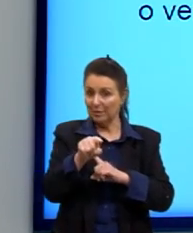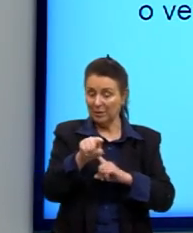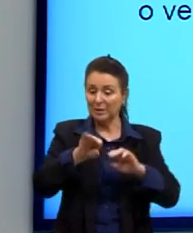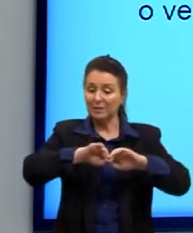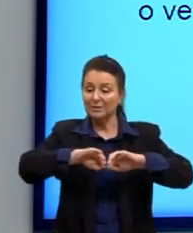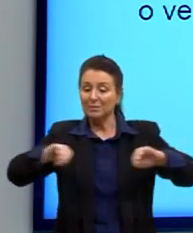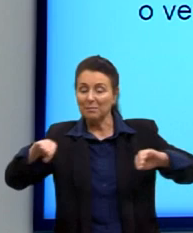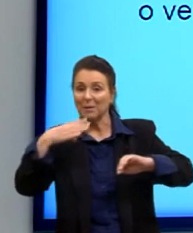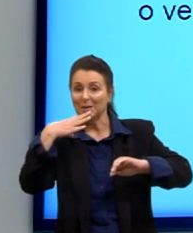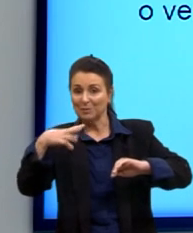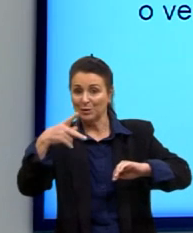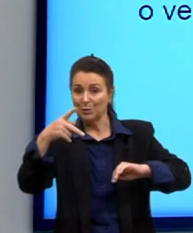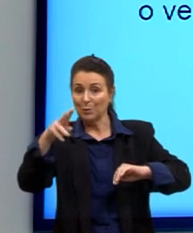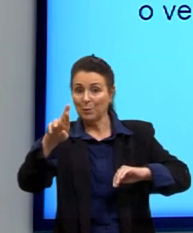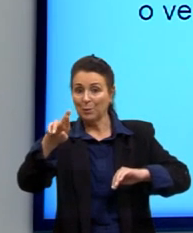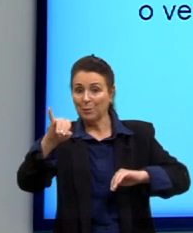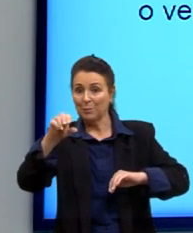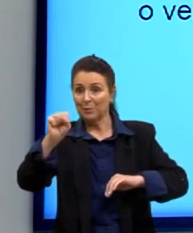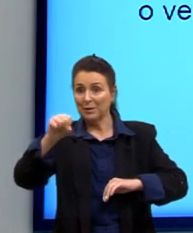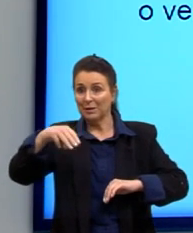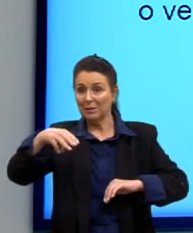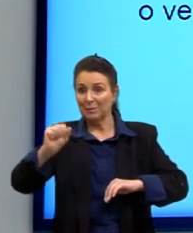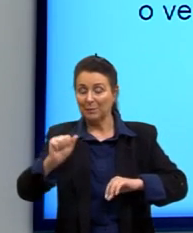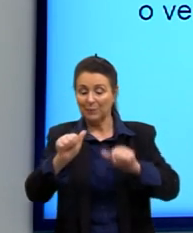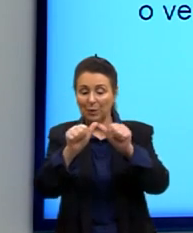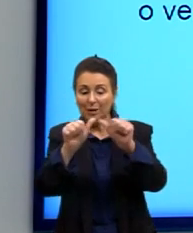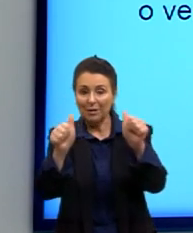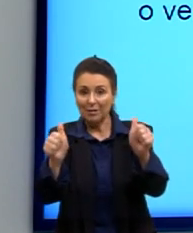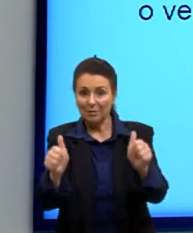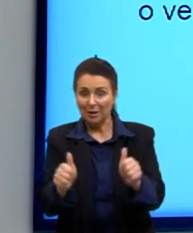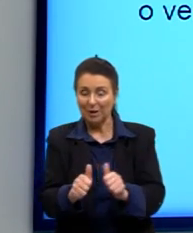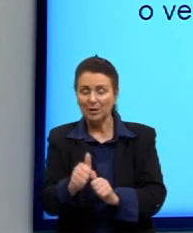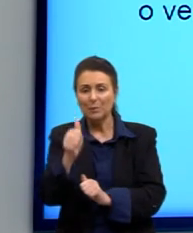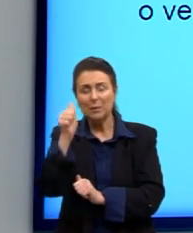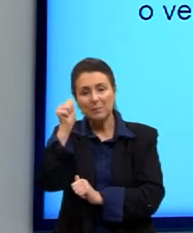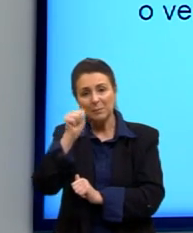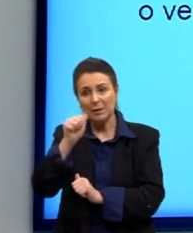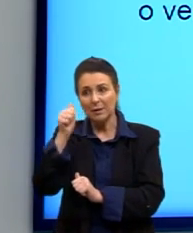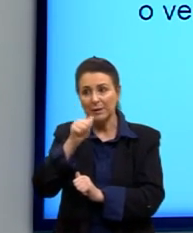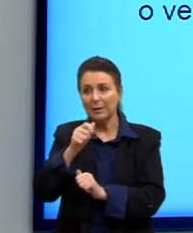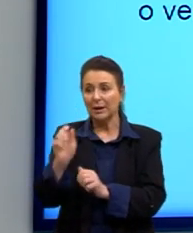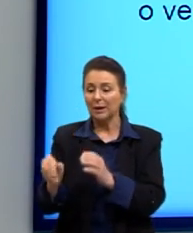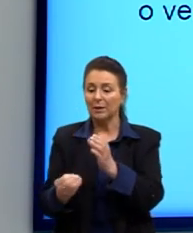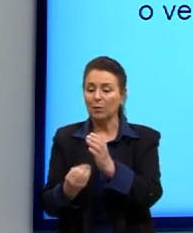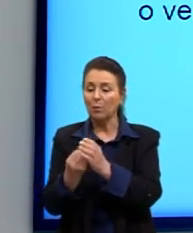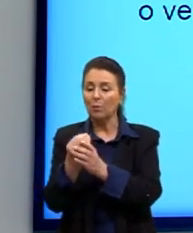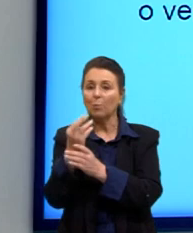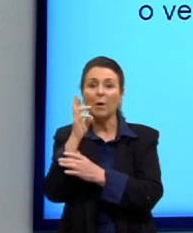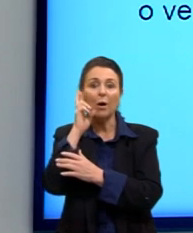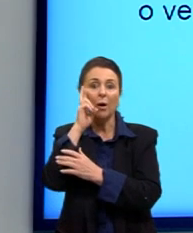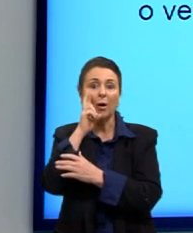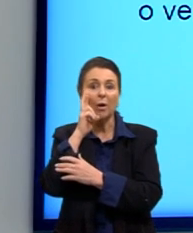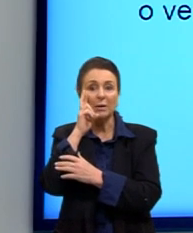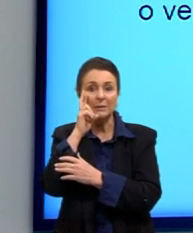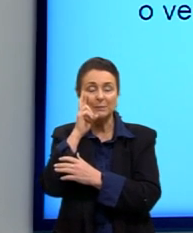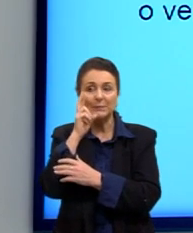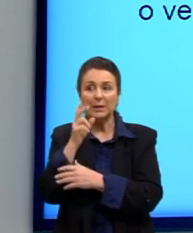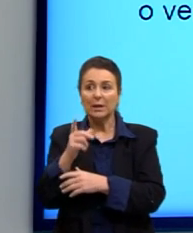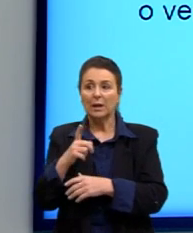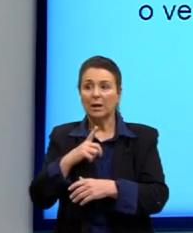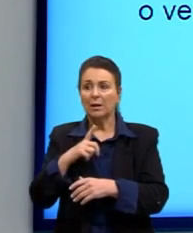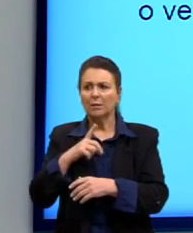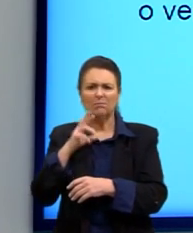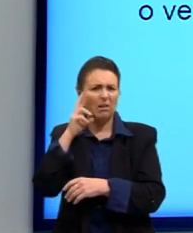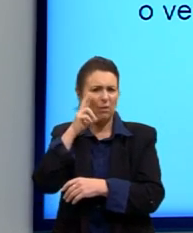separa todas as cores. Nessa imagem aqui, eu tenho essa menina aqui segurando uma rosa. Mas vejam que ela está, ela não está